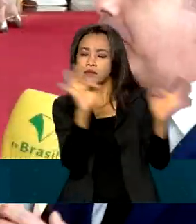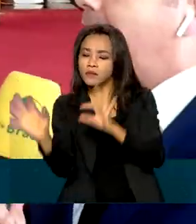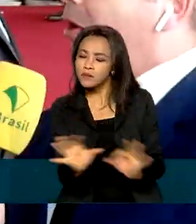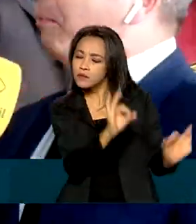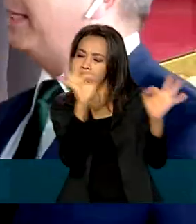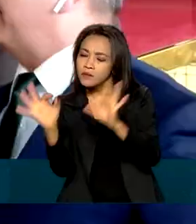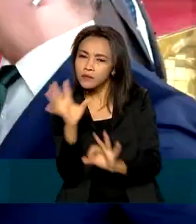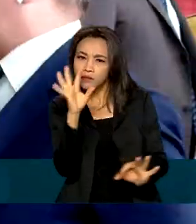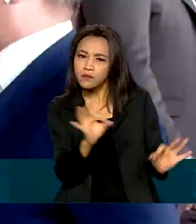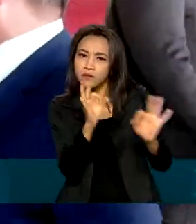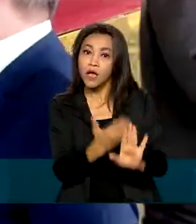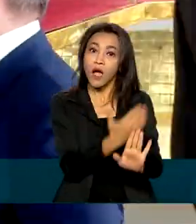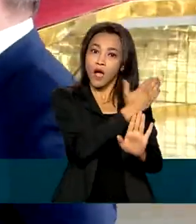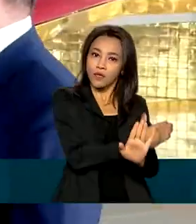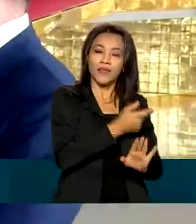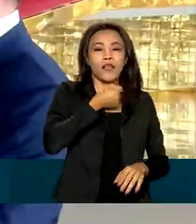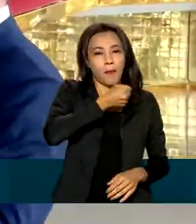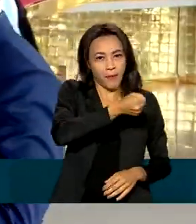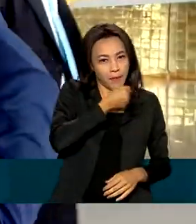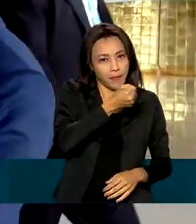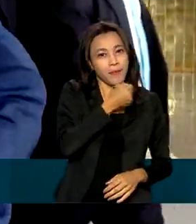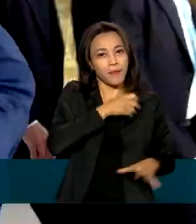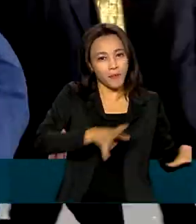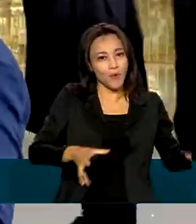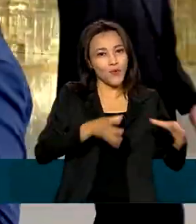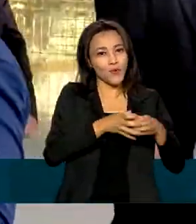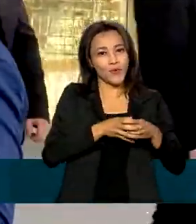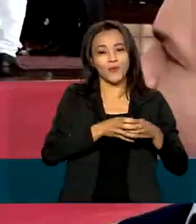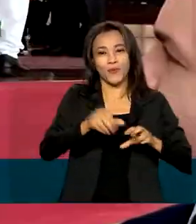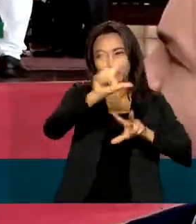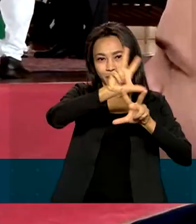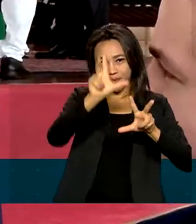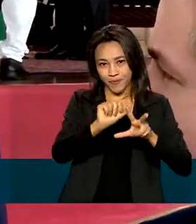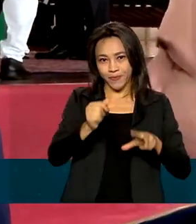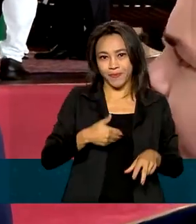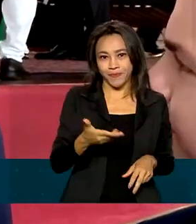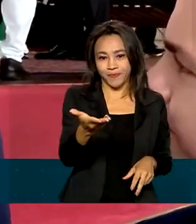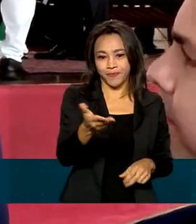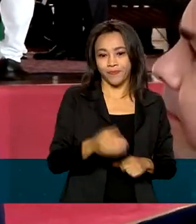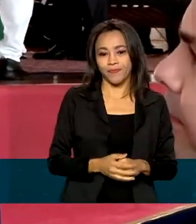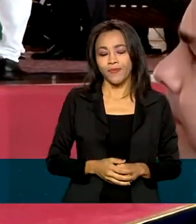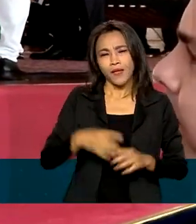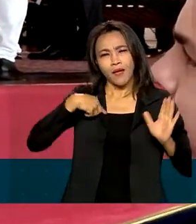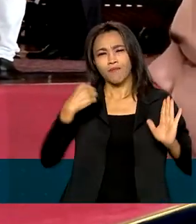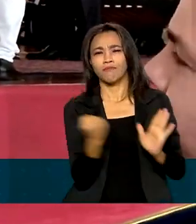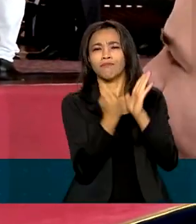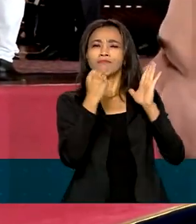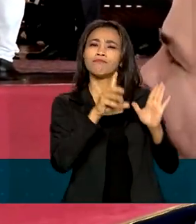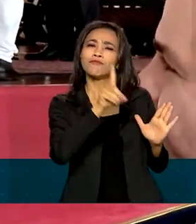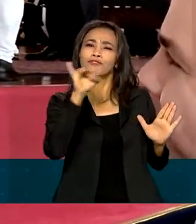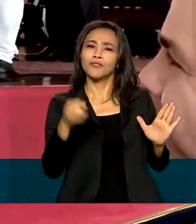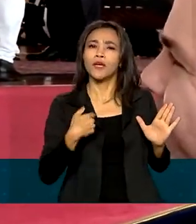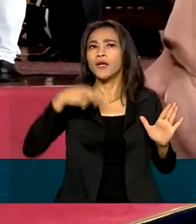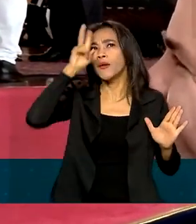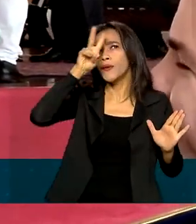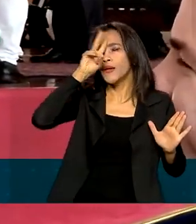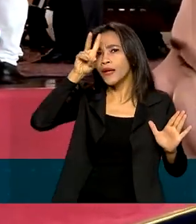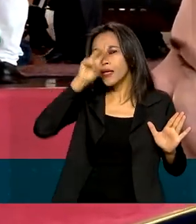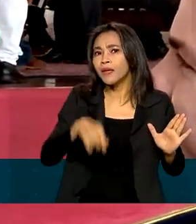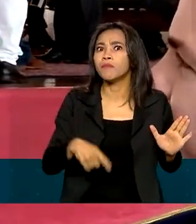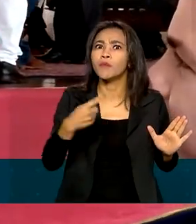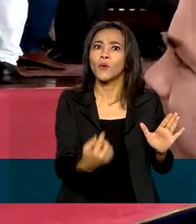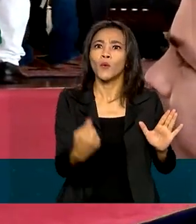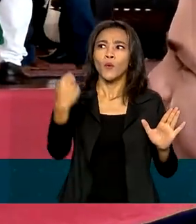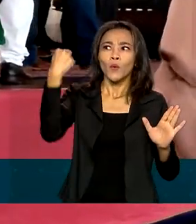Independência, falou com exclusividade com a equipe da TV Brasil. É uma data marcante para nós. Eu lembro do Sesc Centenário,